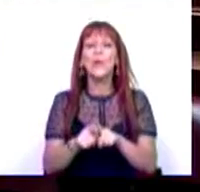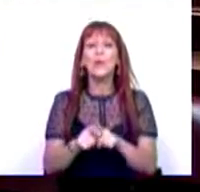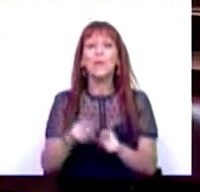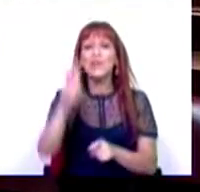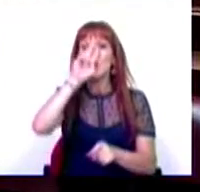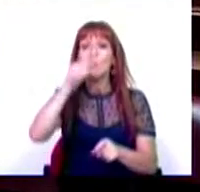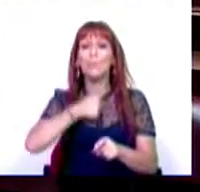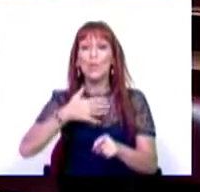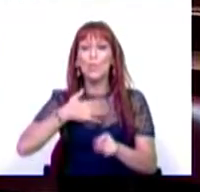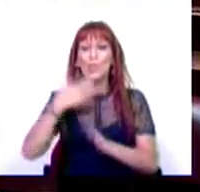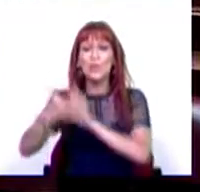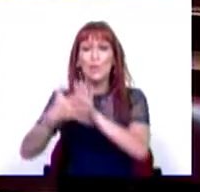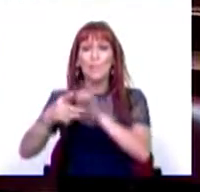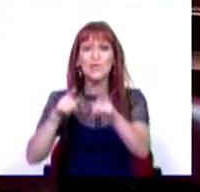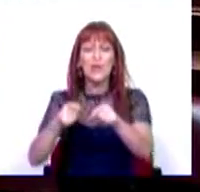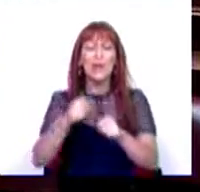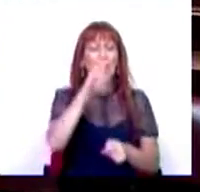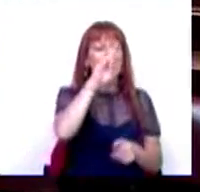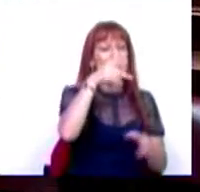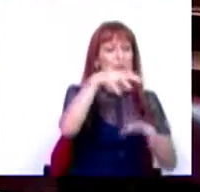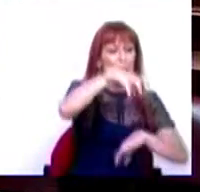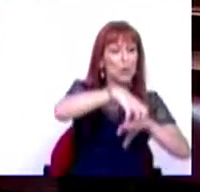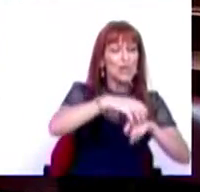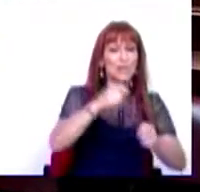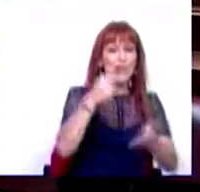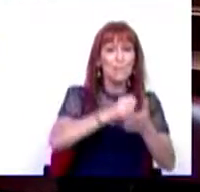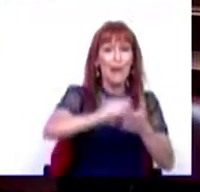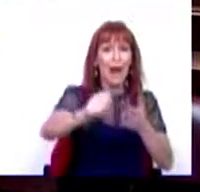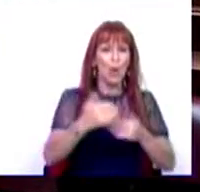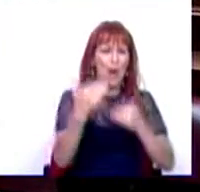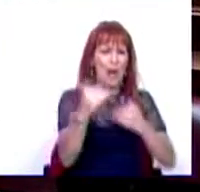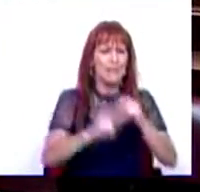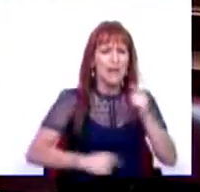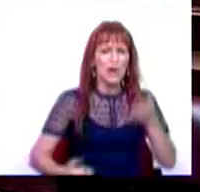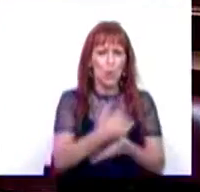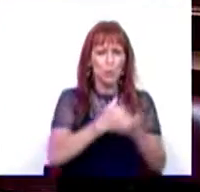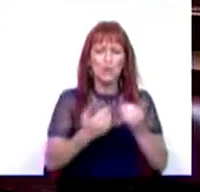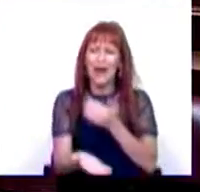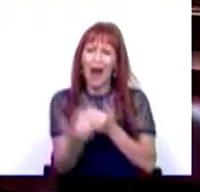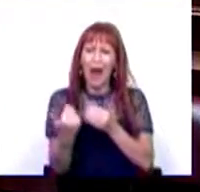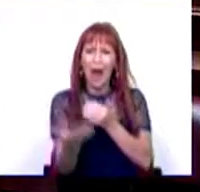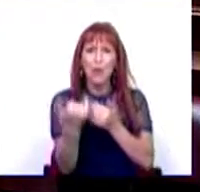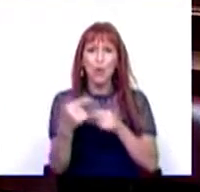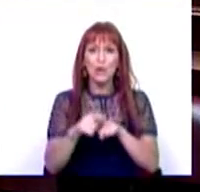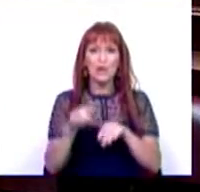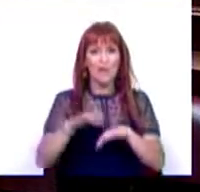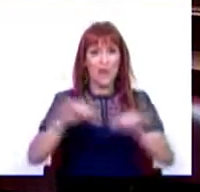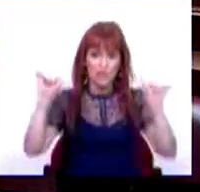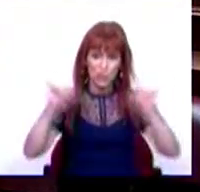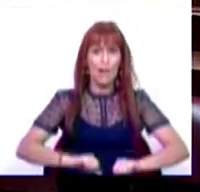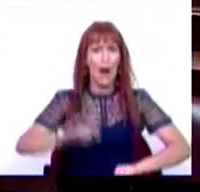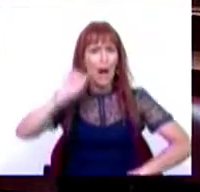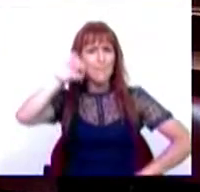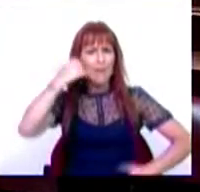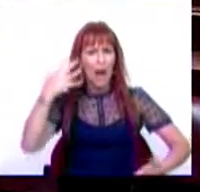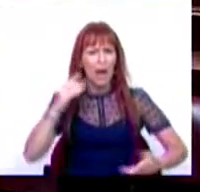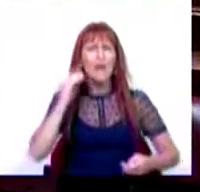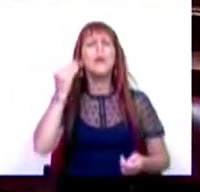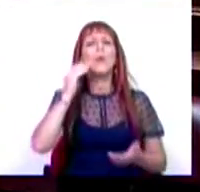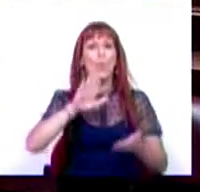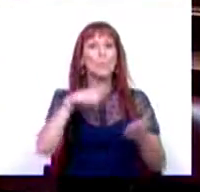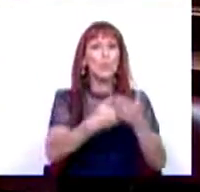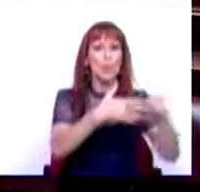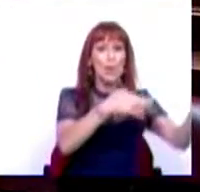petrolíferas, pagam as gasolineiras, com limite ao seu lucro a extraírem algo que nos faz mal. Como propõe o